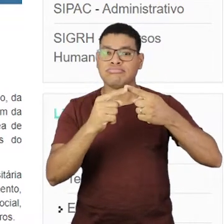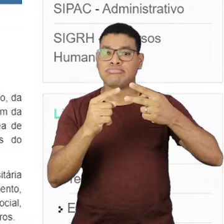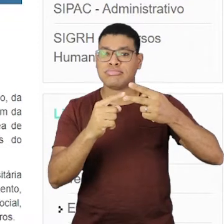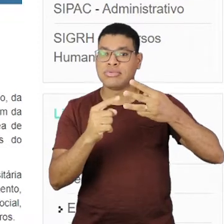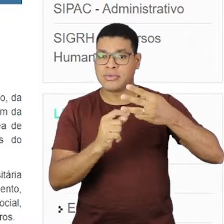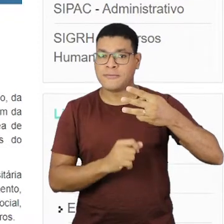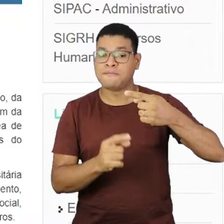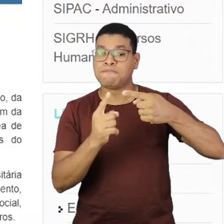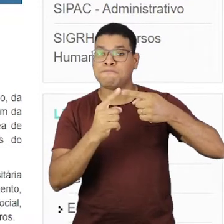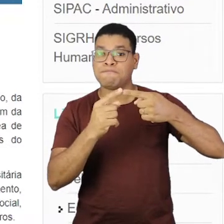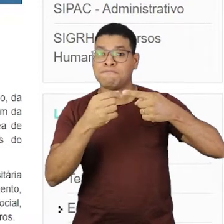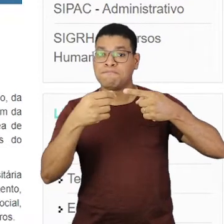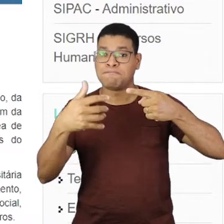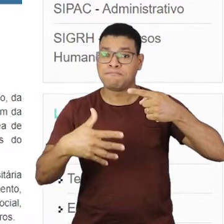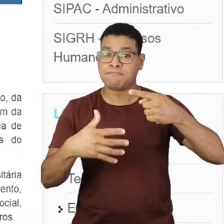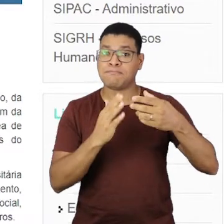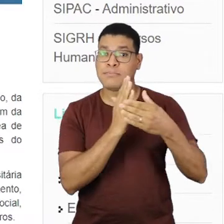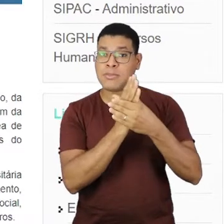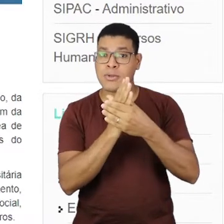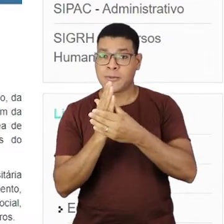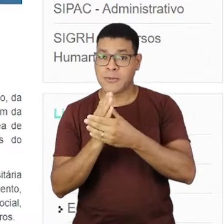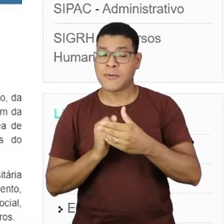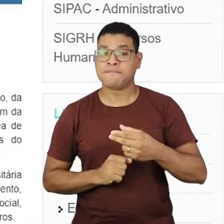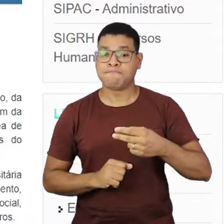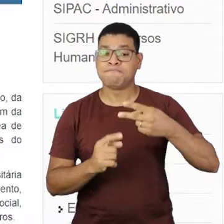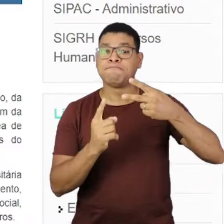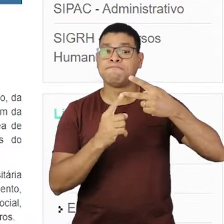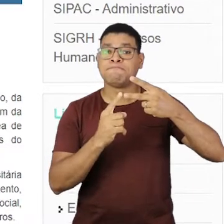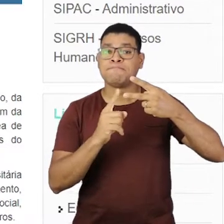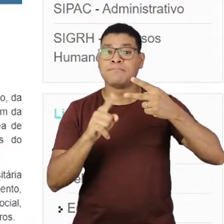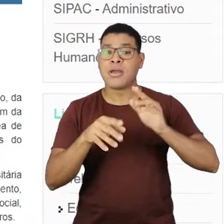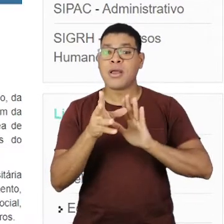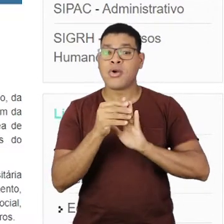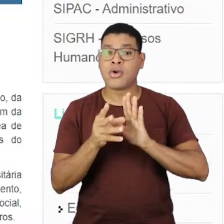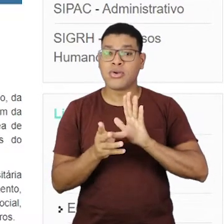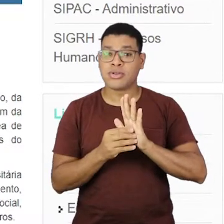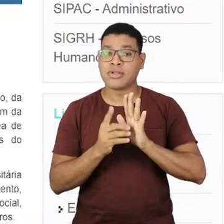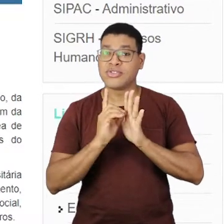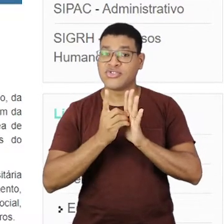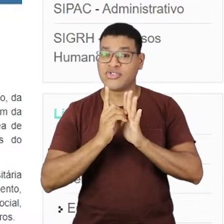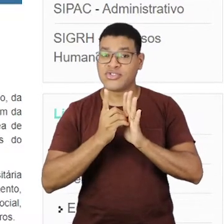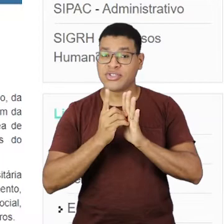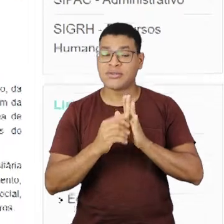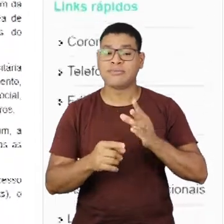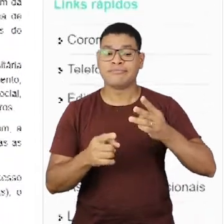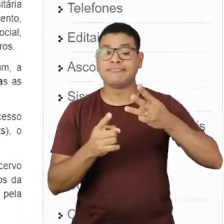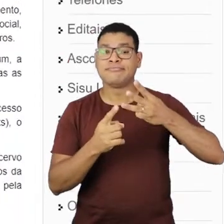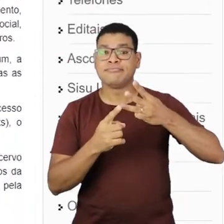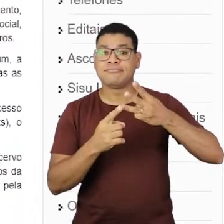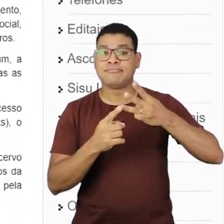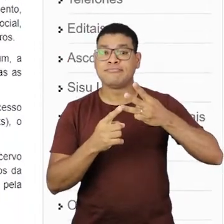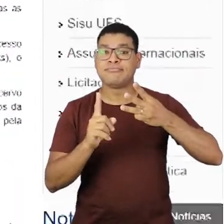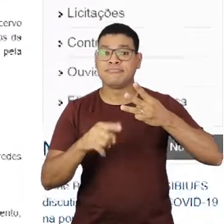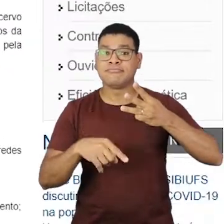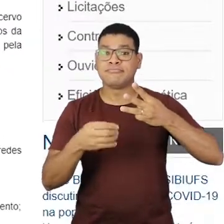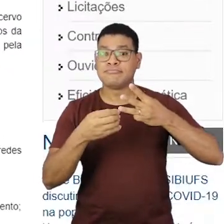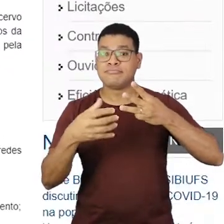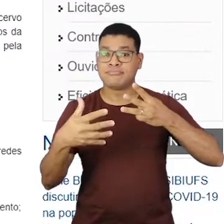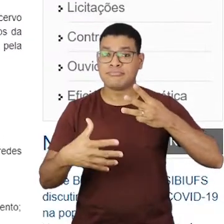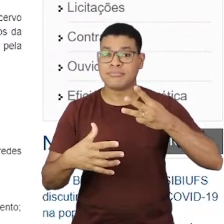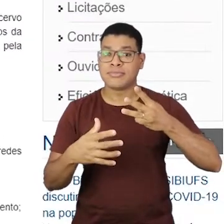parâmetros. Parâmetros Bibliotecas, parâmetros Conteúdo Digital e o